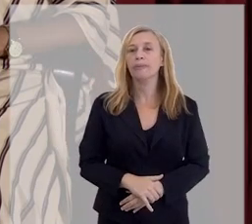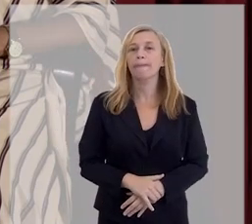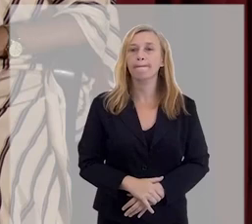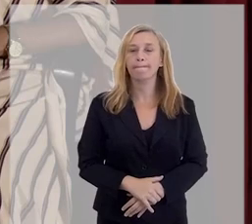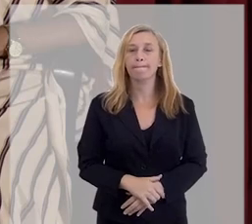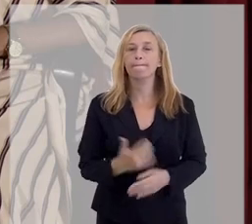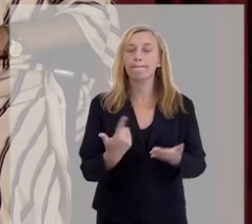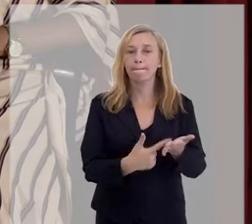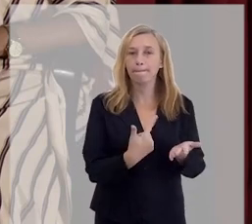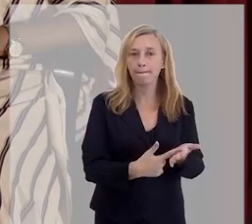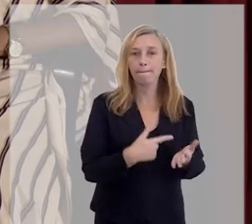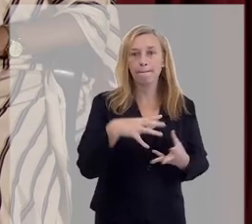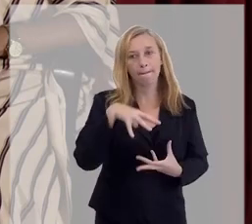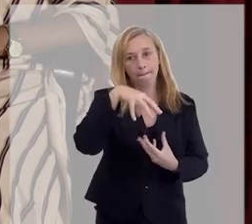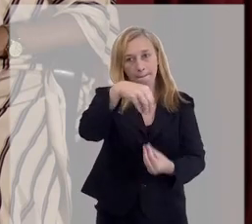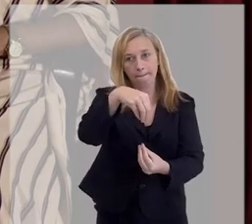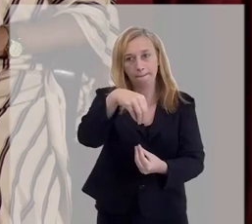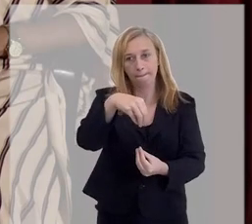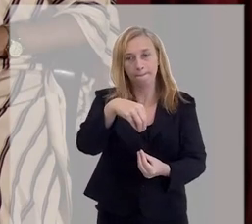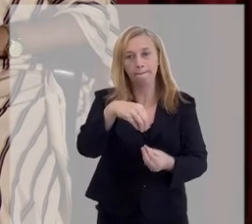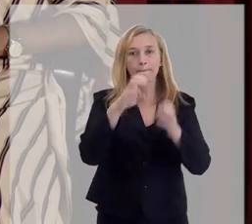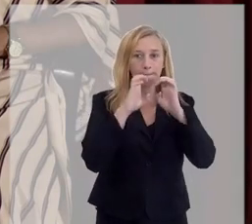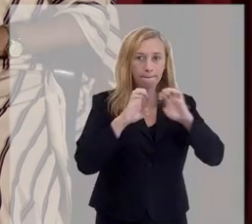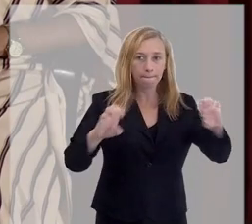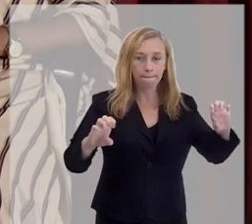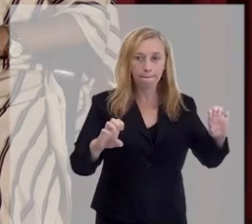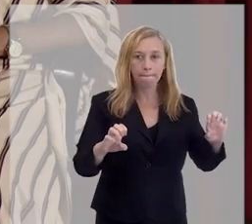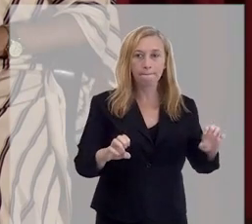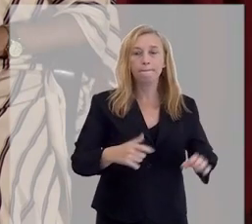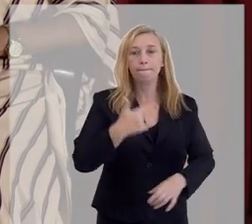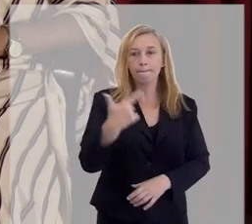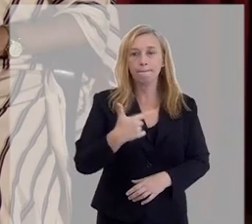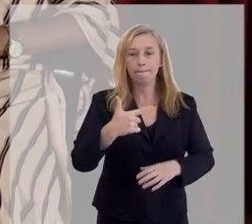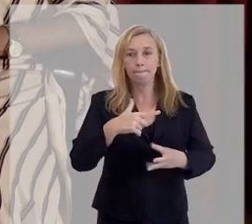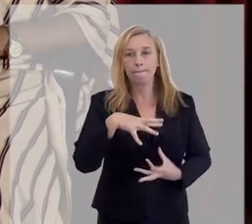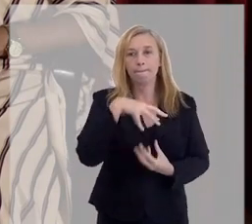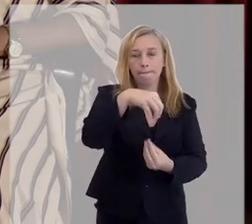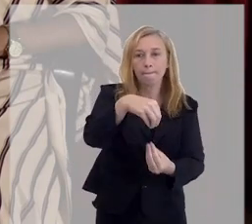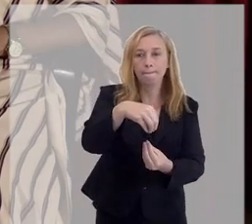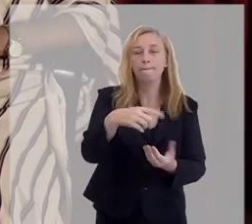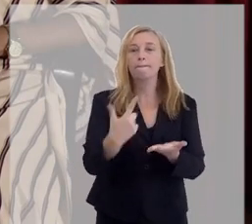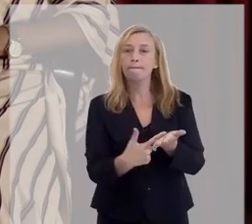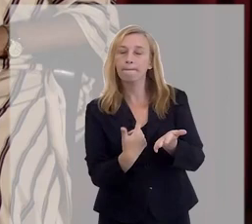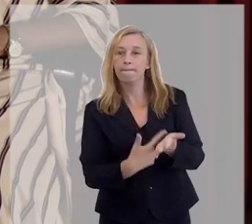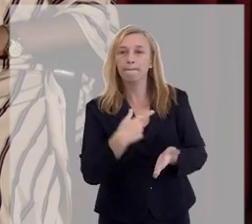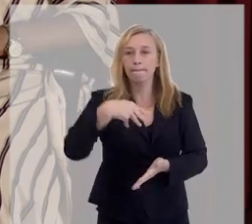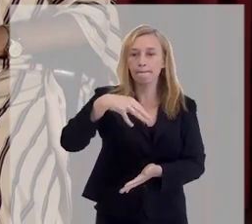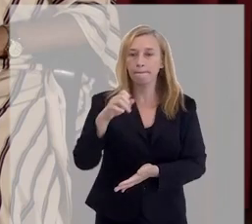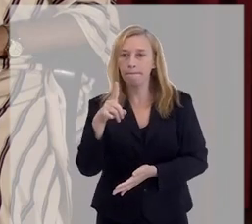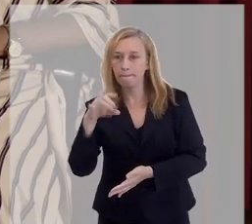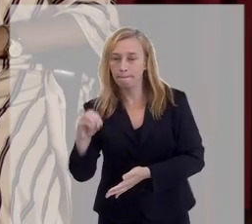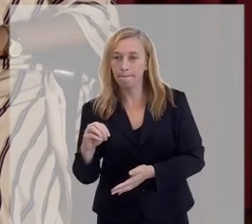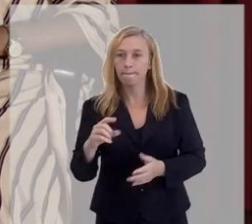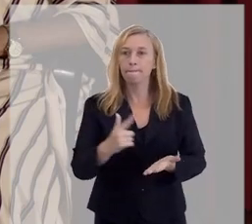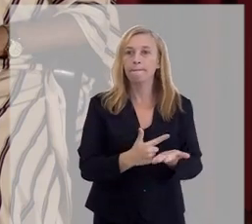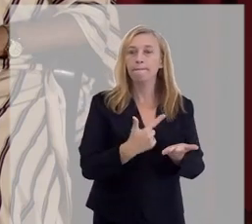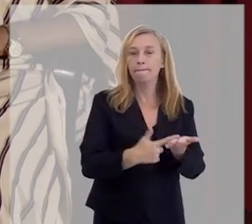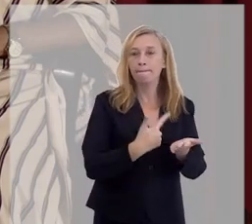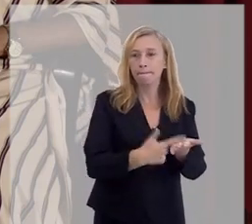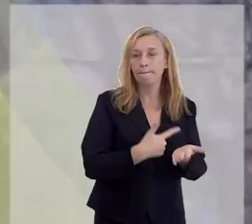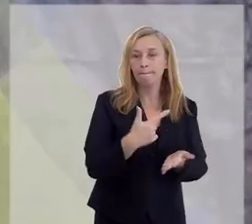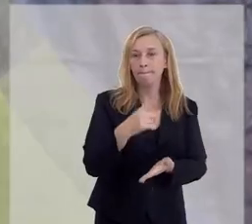Então aí a gente tem o Livro dos Espíritos, o Evangelho segundo o Espiritismo, o Livro dos Médiuns, a